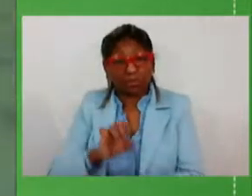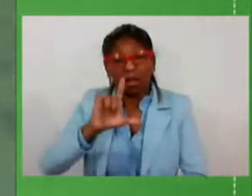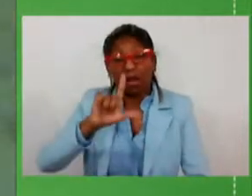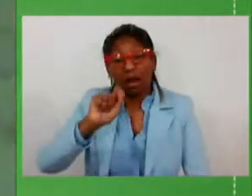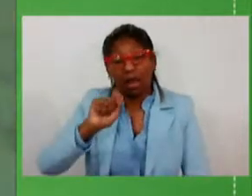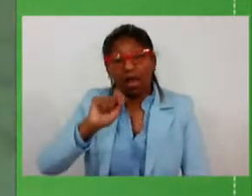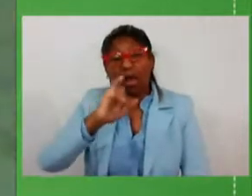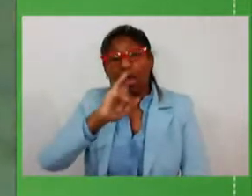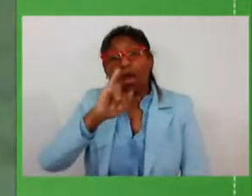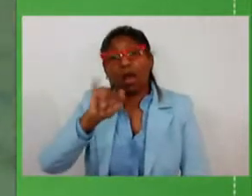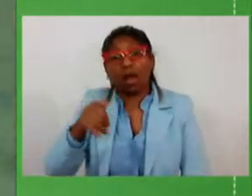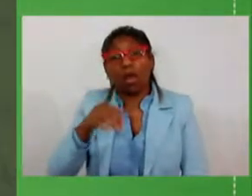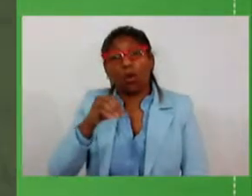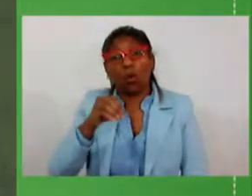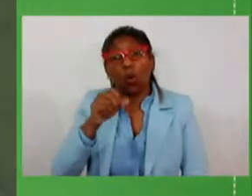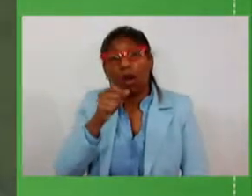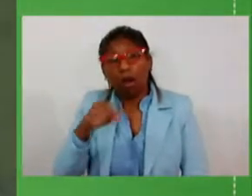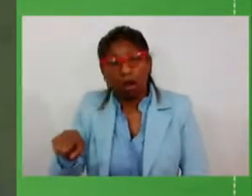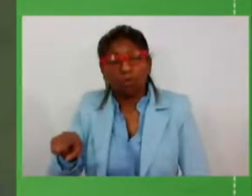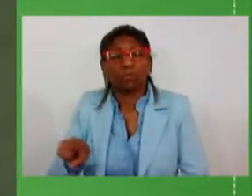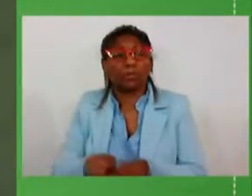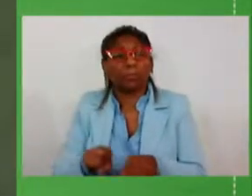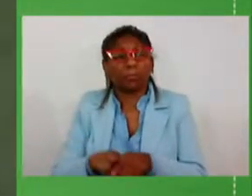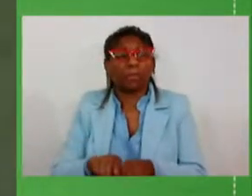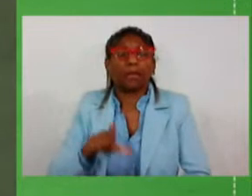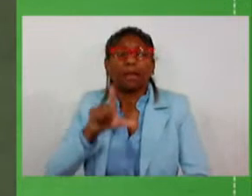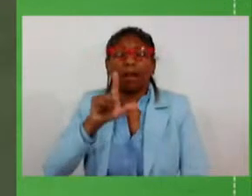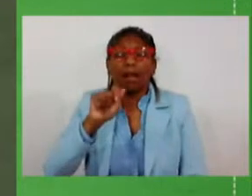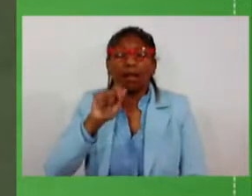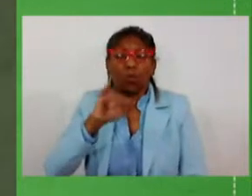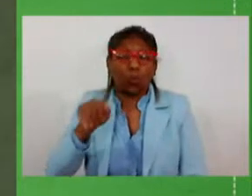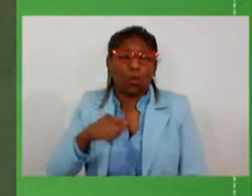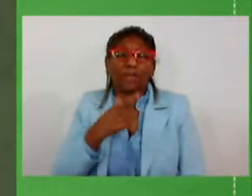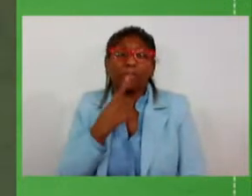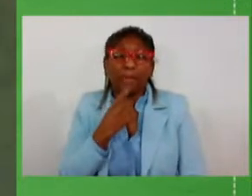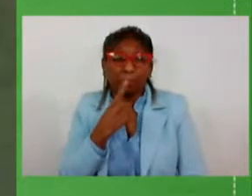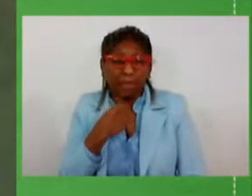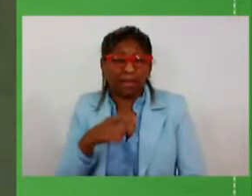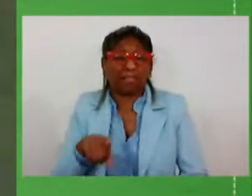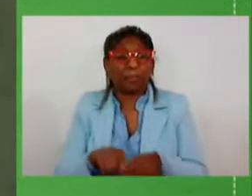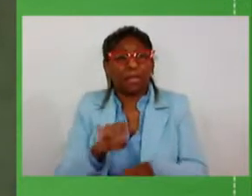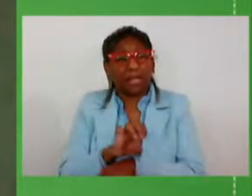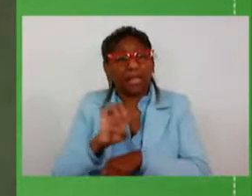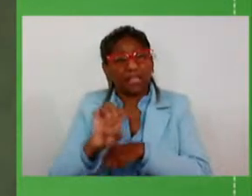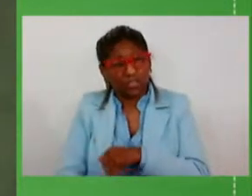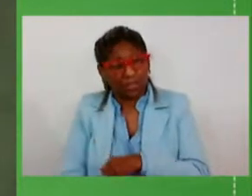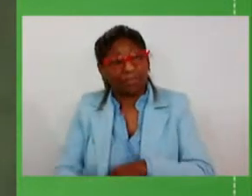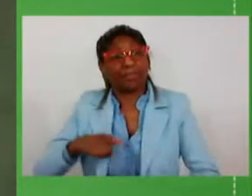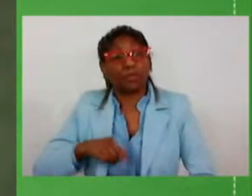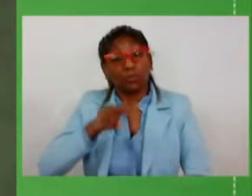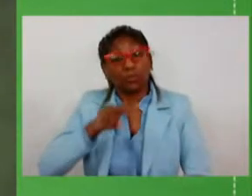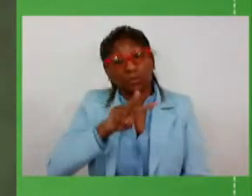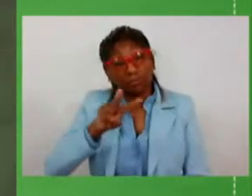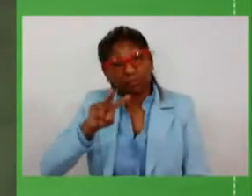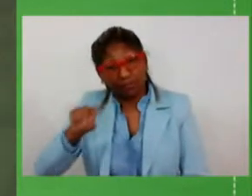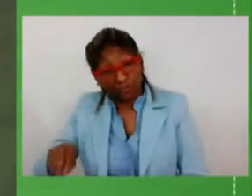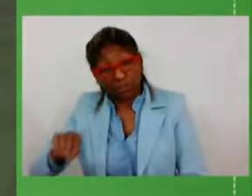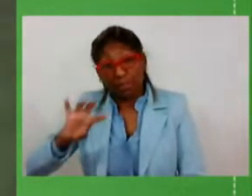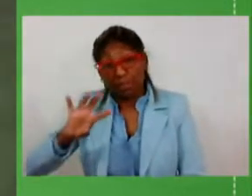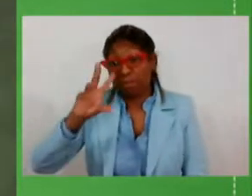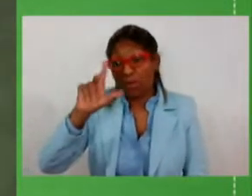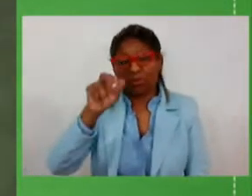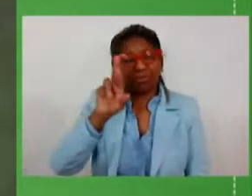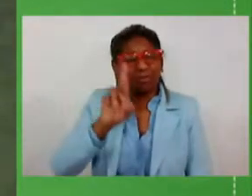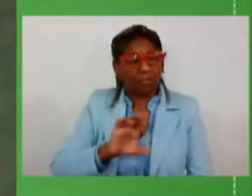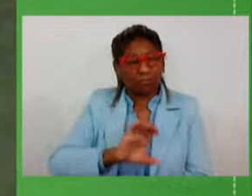Soledade Passo Fundo Lagoa Vermelha Palmeira das Missões E Erestim tem a previsão de 220 milhões de reais em